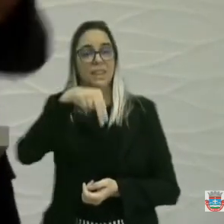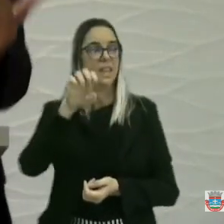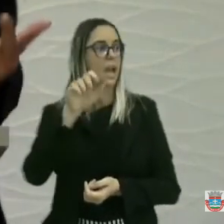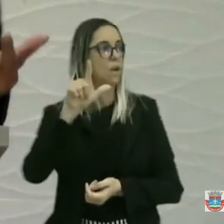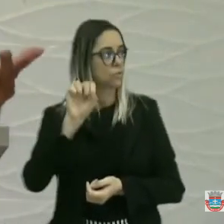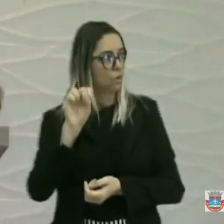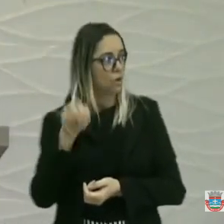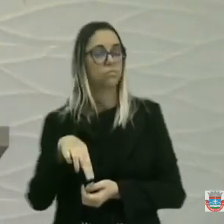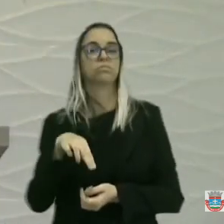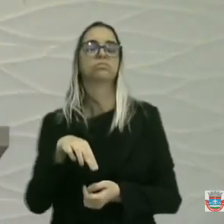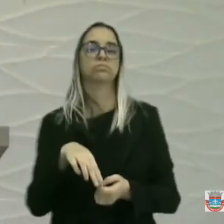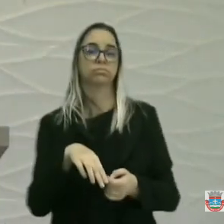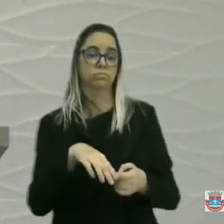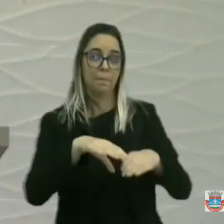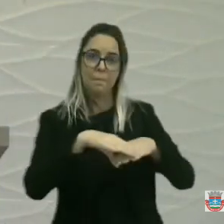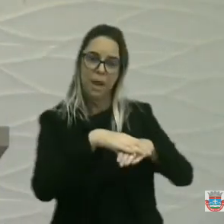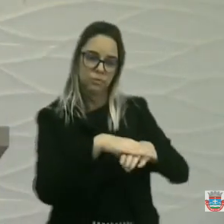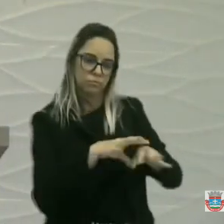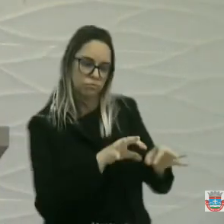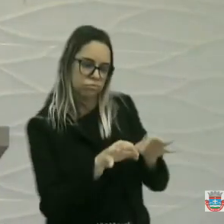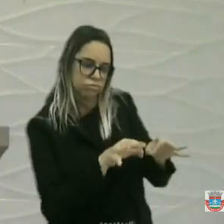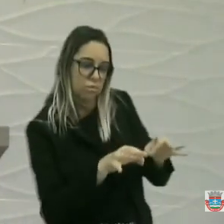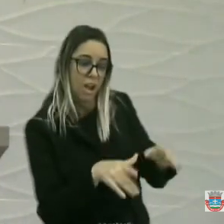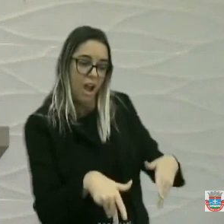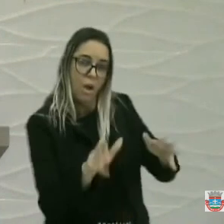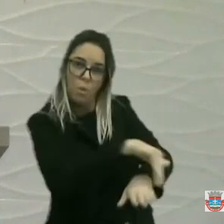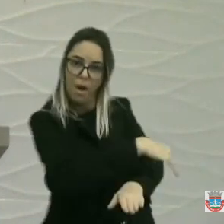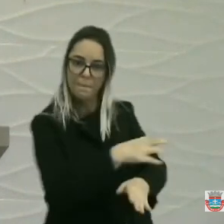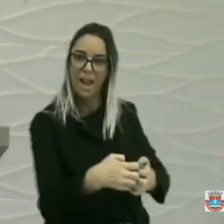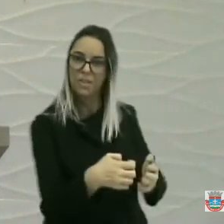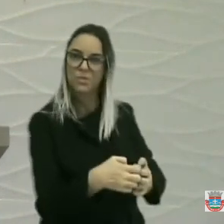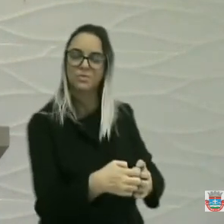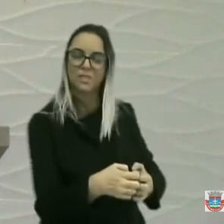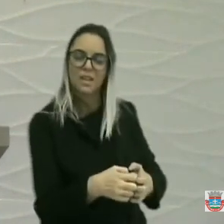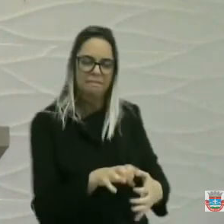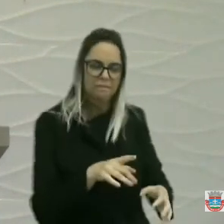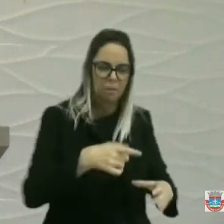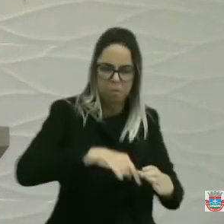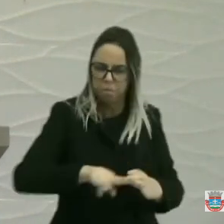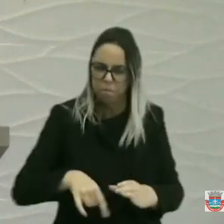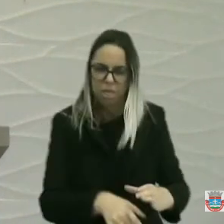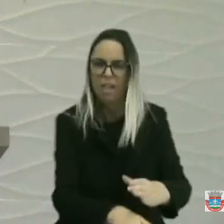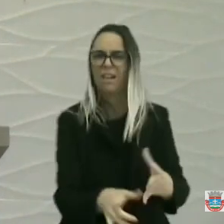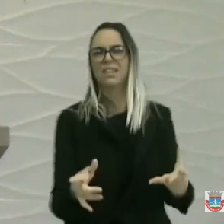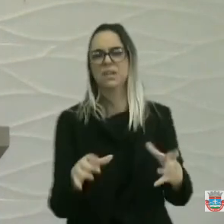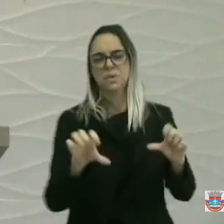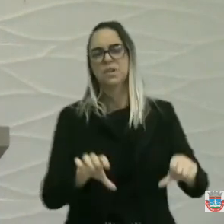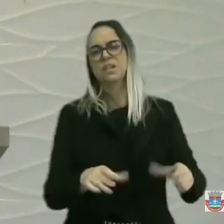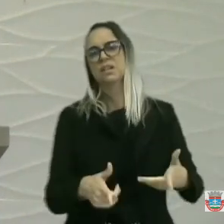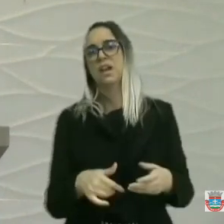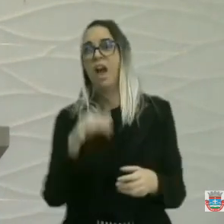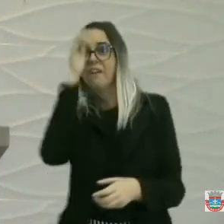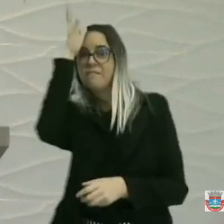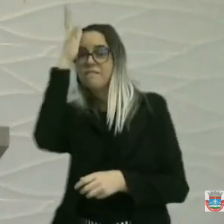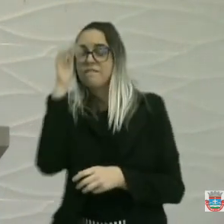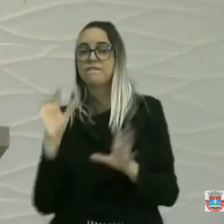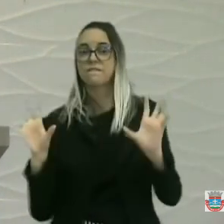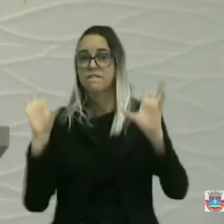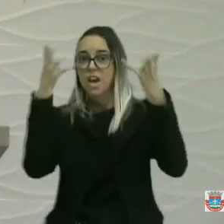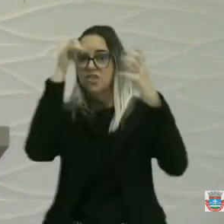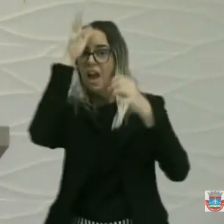Mais de 30 dias um buraco daquele. Começaram ontem a mexer por conta da festa da galinha. Uma vergonha